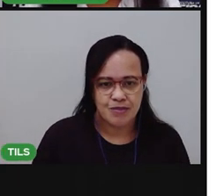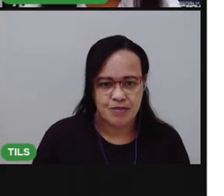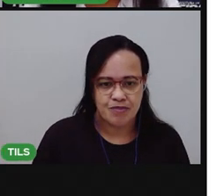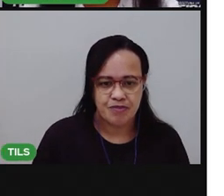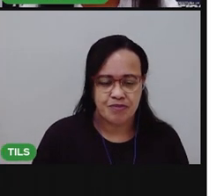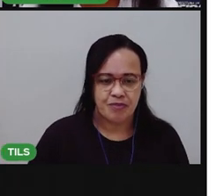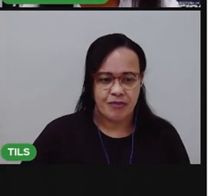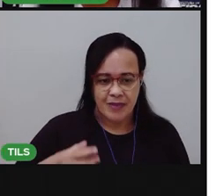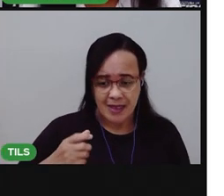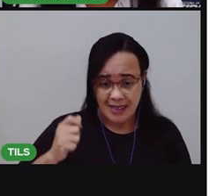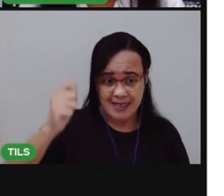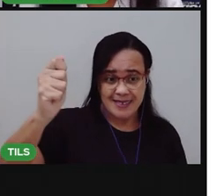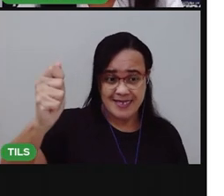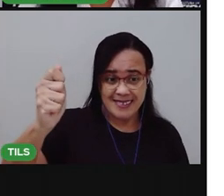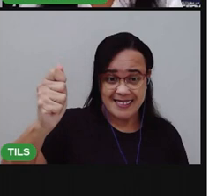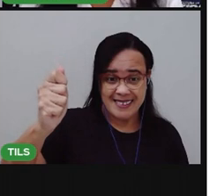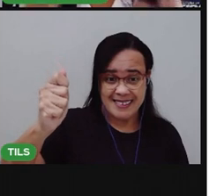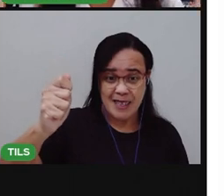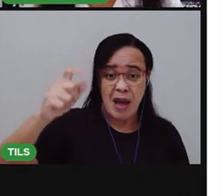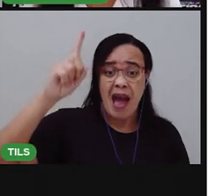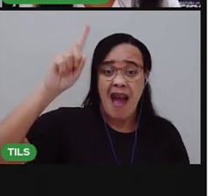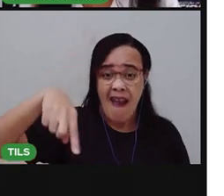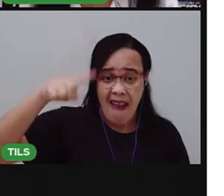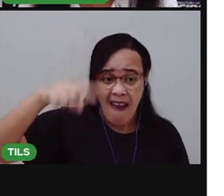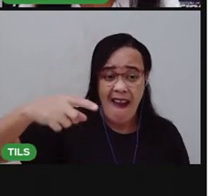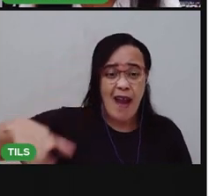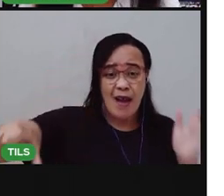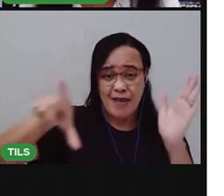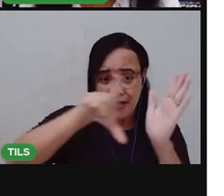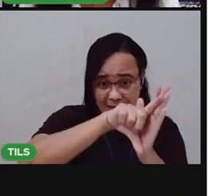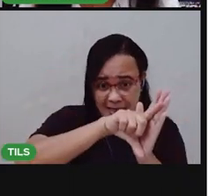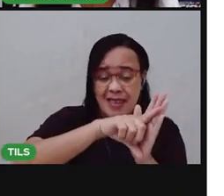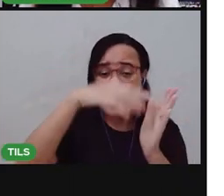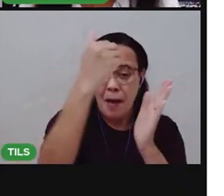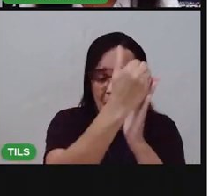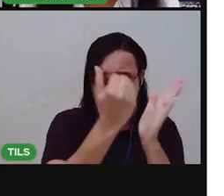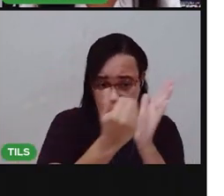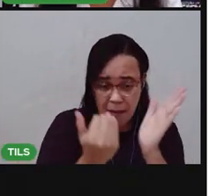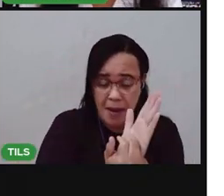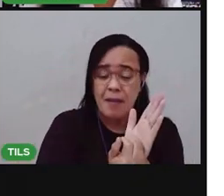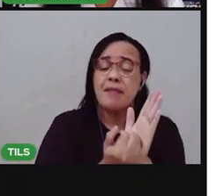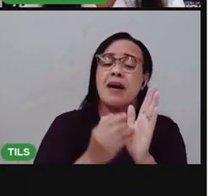Ele gritou. O estatuto da criança e do adolescente.